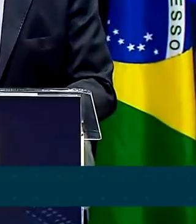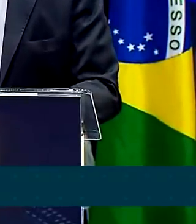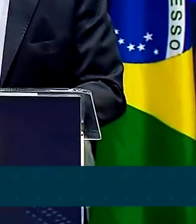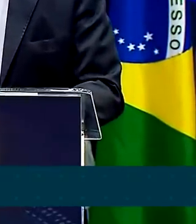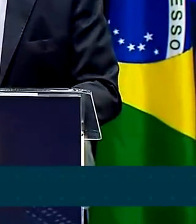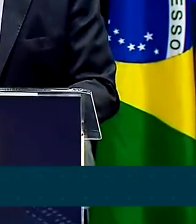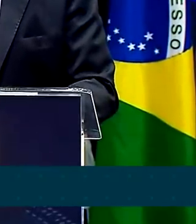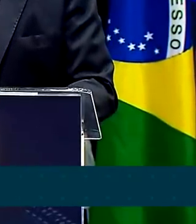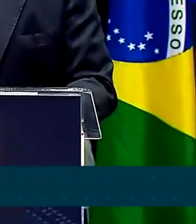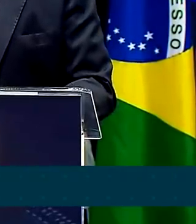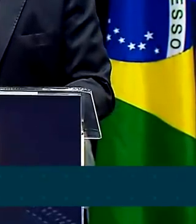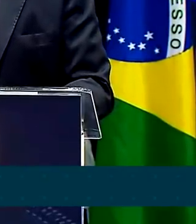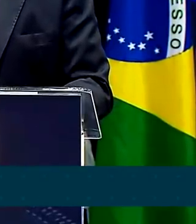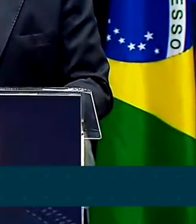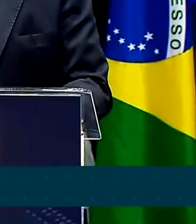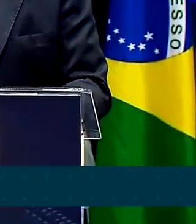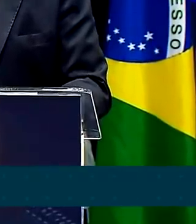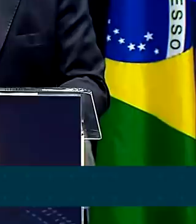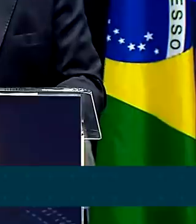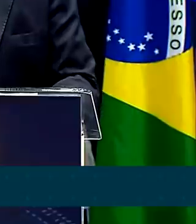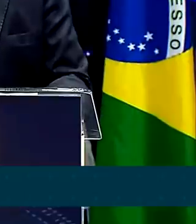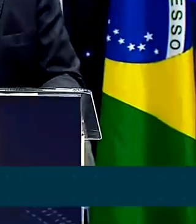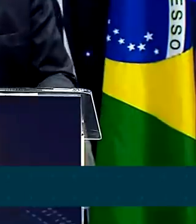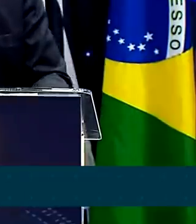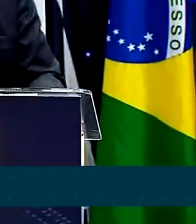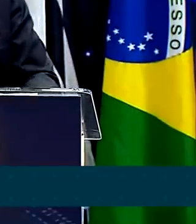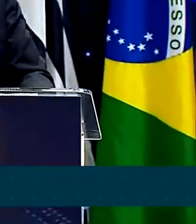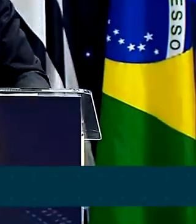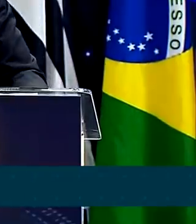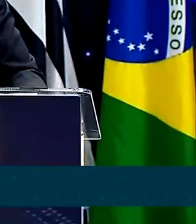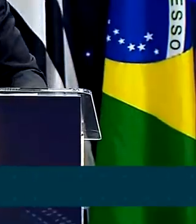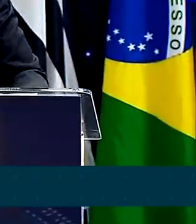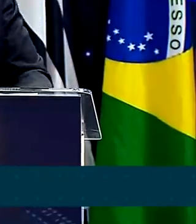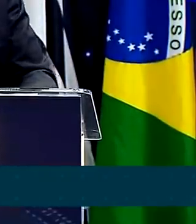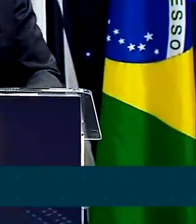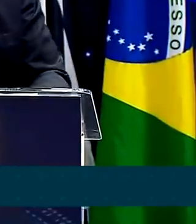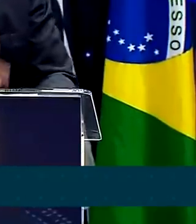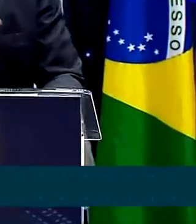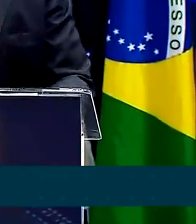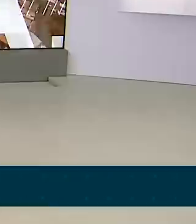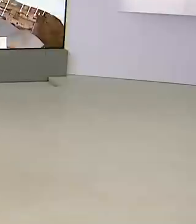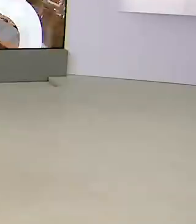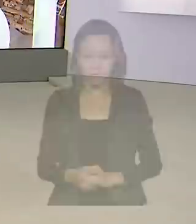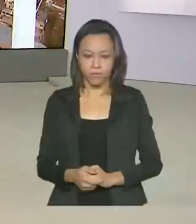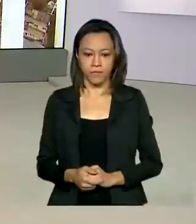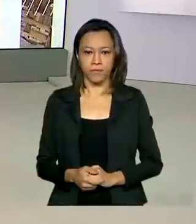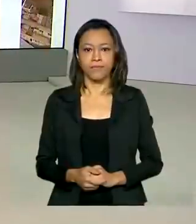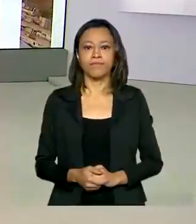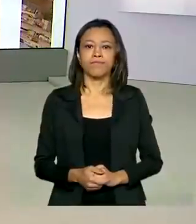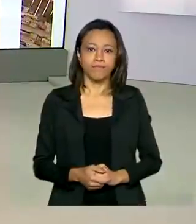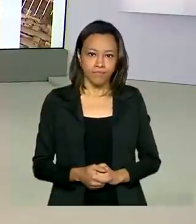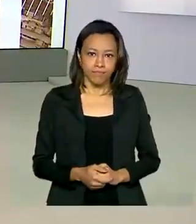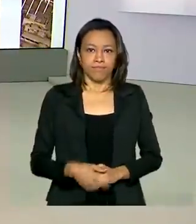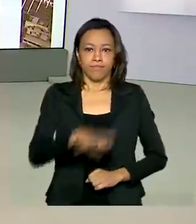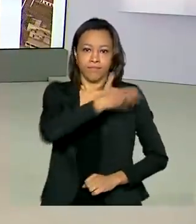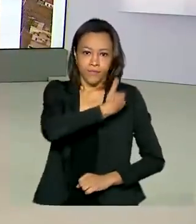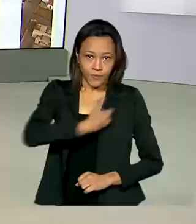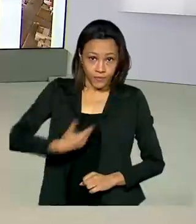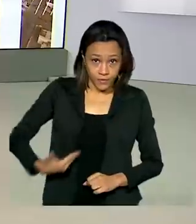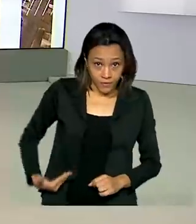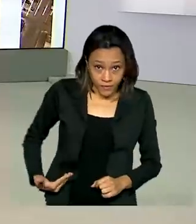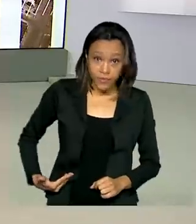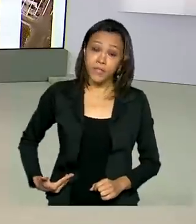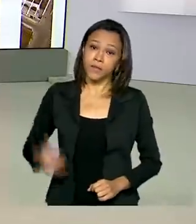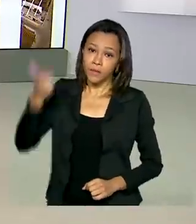silício da biotecnologia, a mais farta e abundante tecnologia do mundo. O governo reforçou